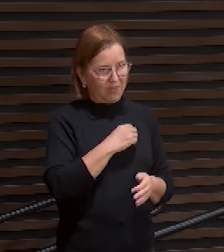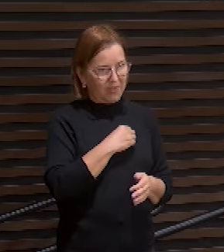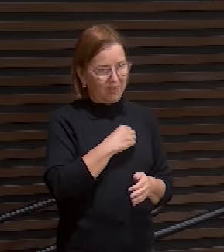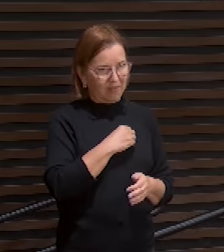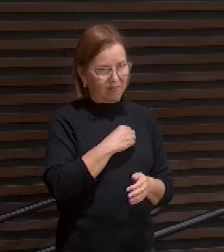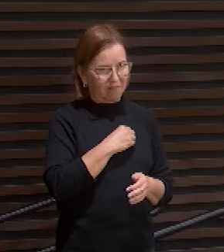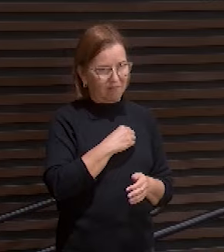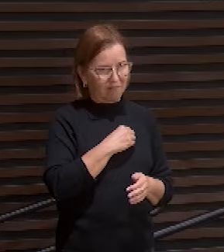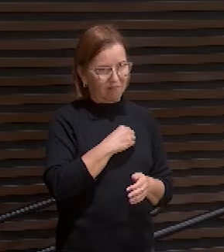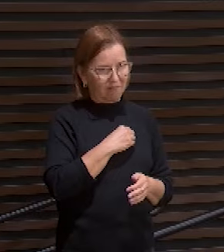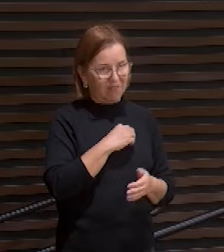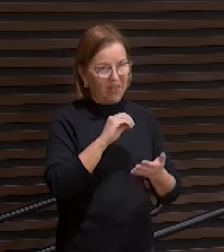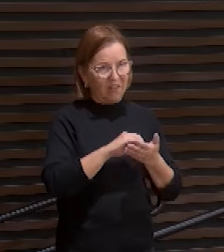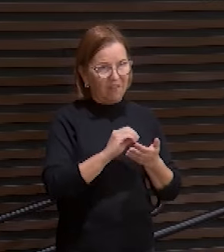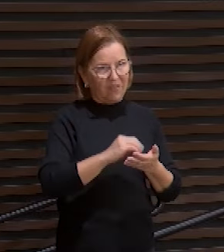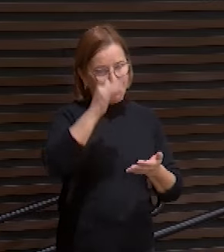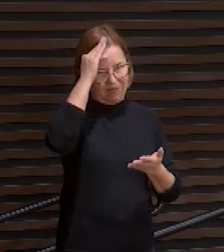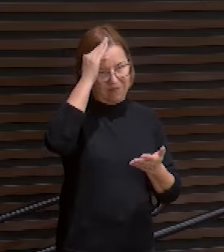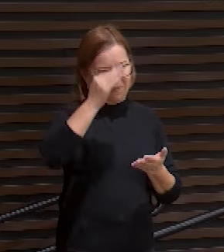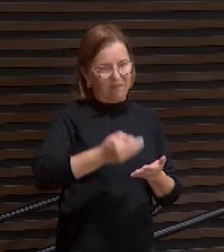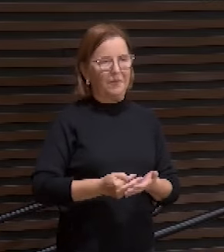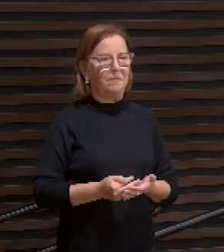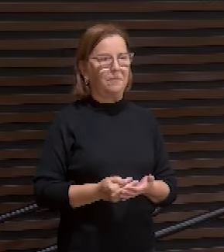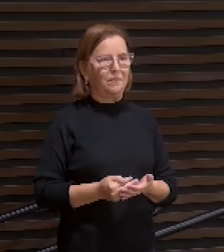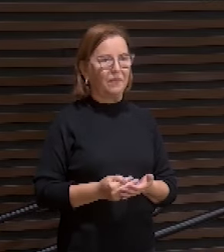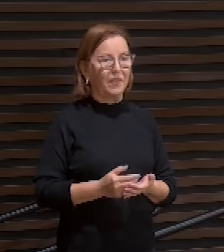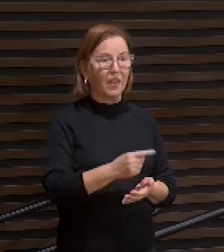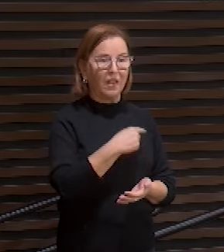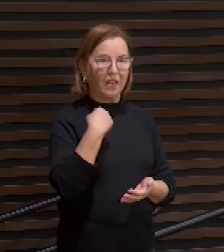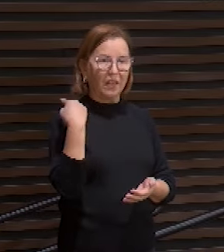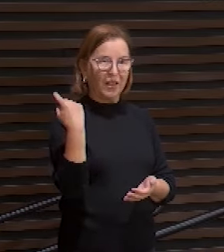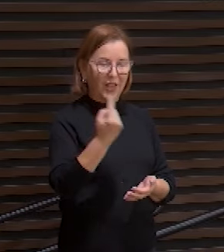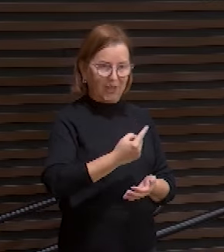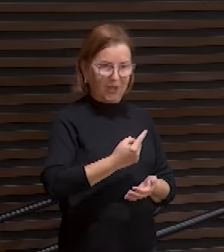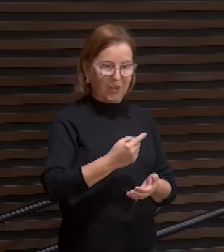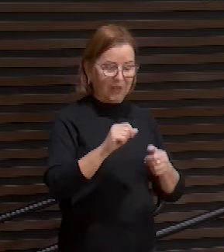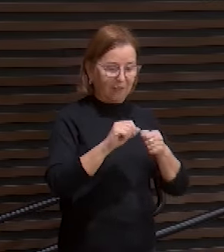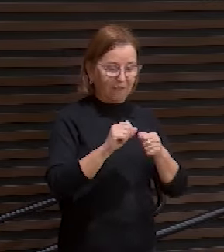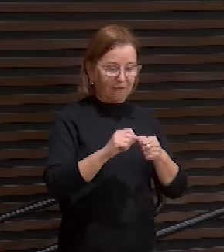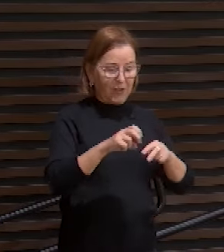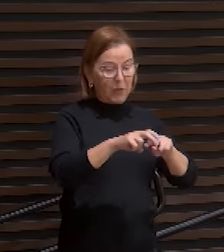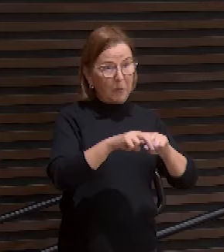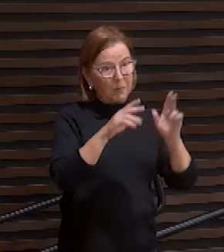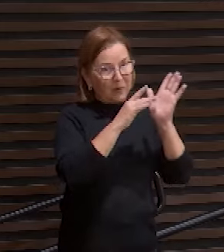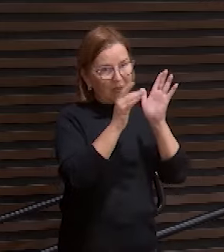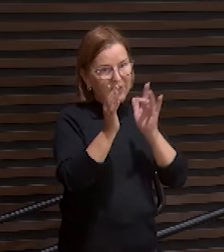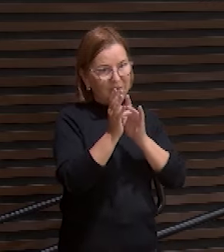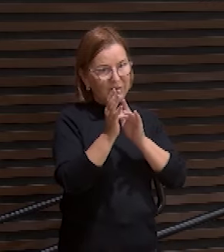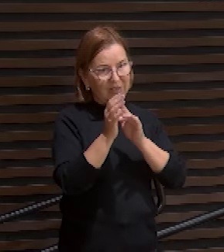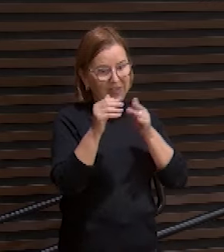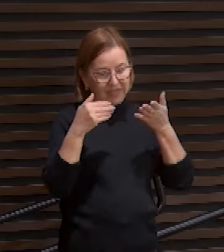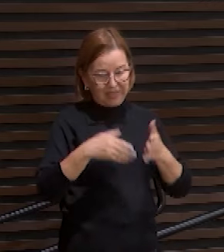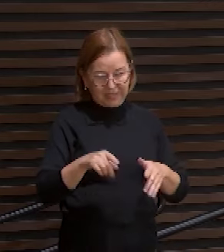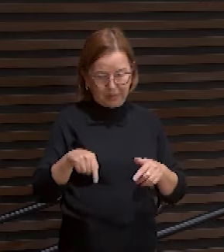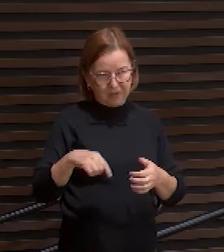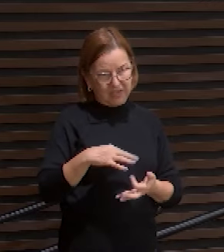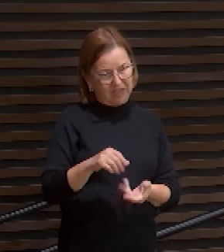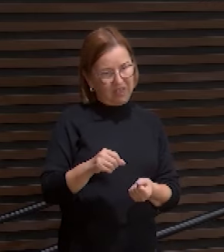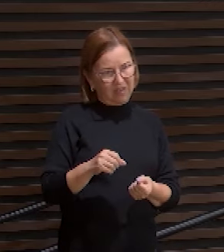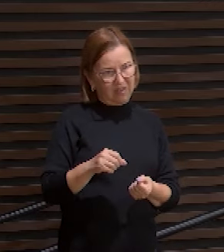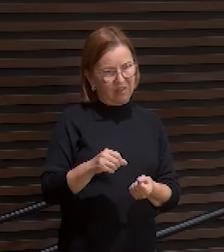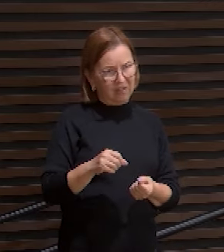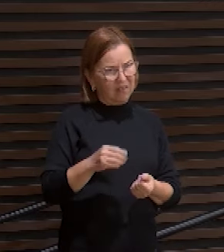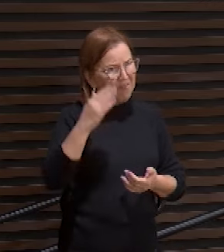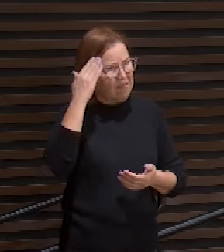A incredulidade. Nós somos criatura dele e nascemos neste mundo sem sequer sabendo quem ele é.